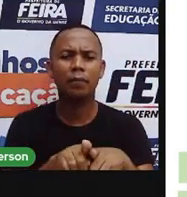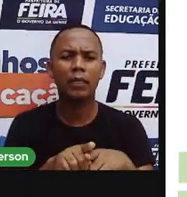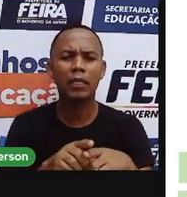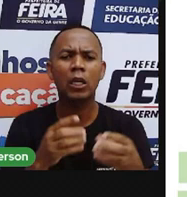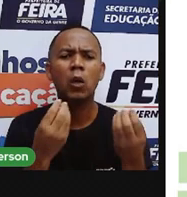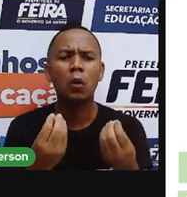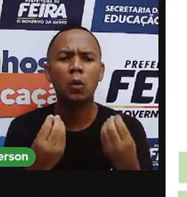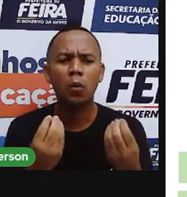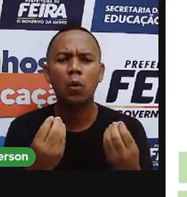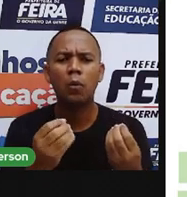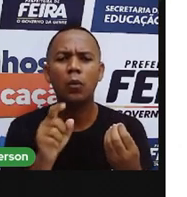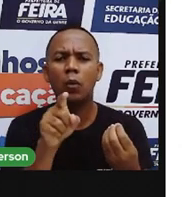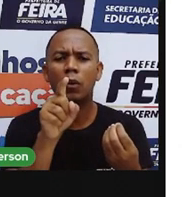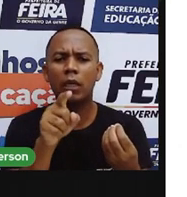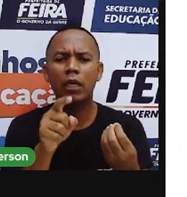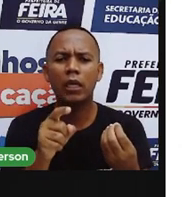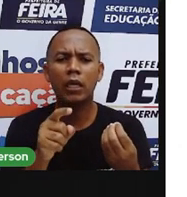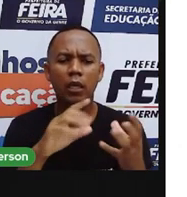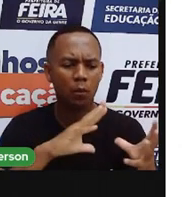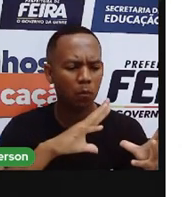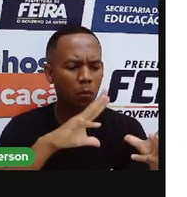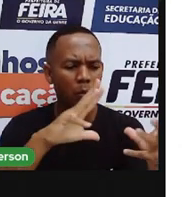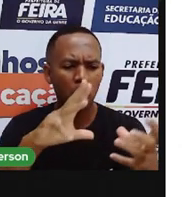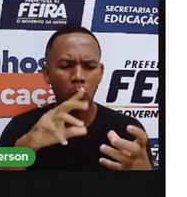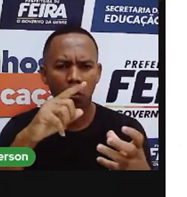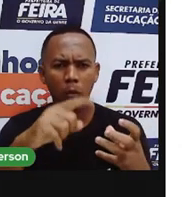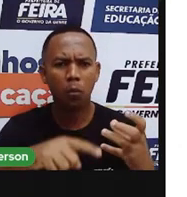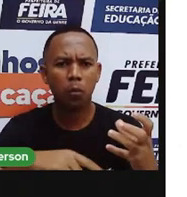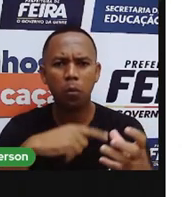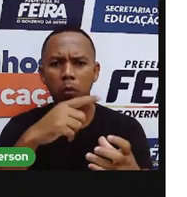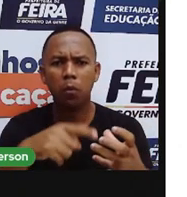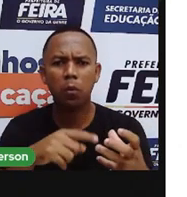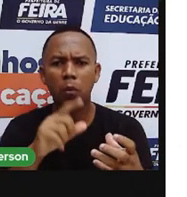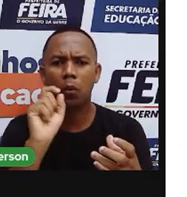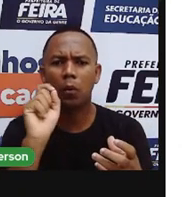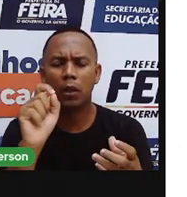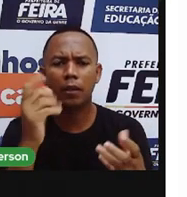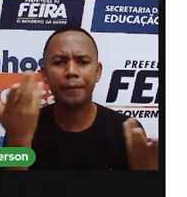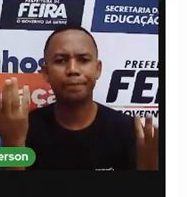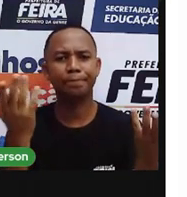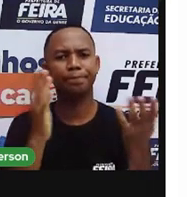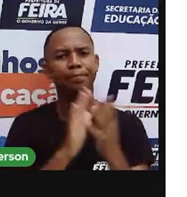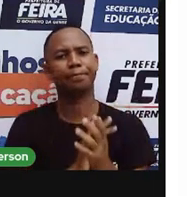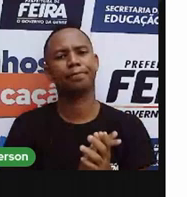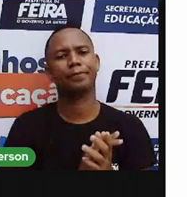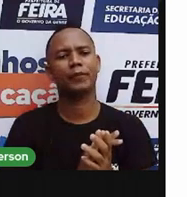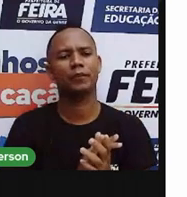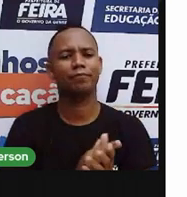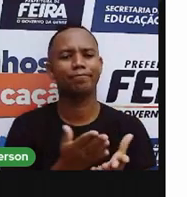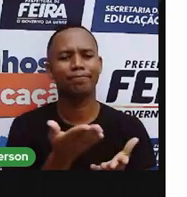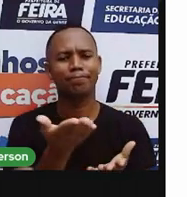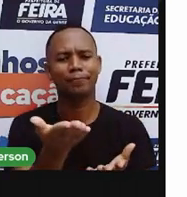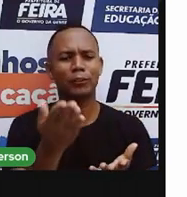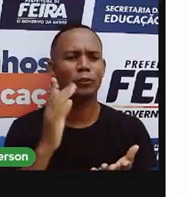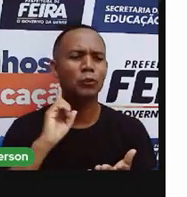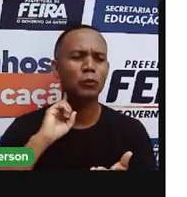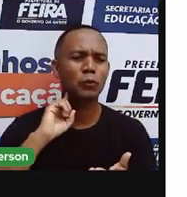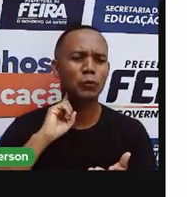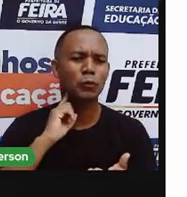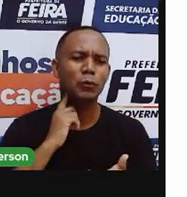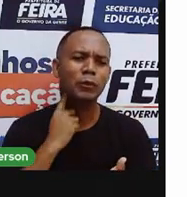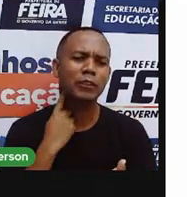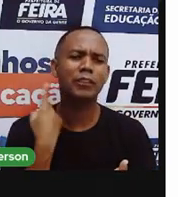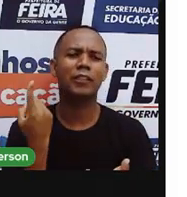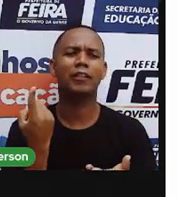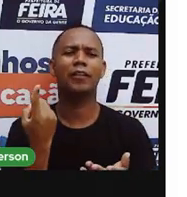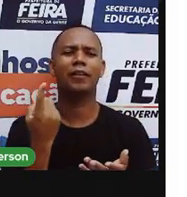será que está acontecendo com o nosso planeta Terra? Bom, a palavra poluição diz respeito